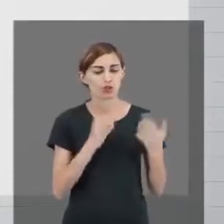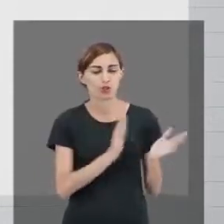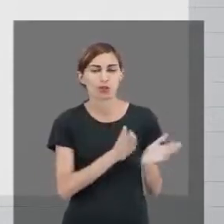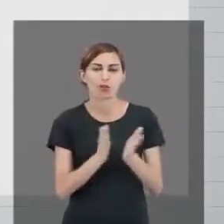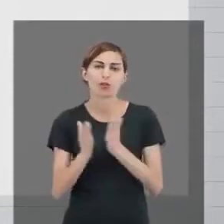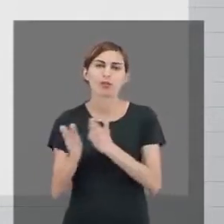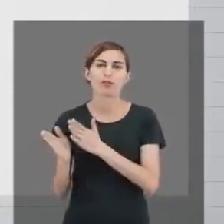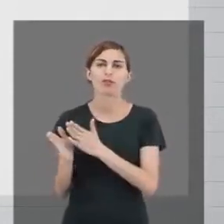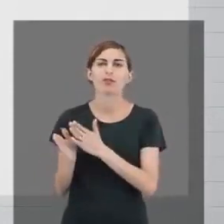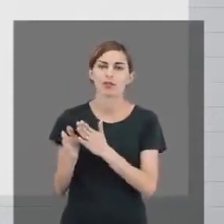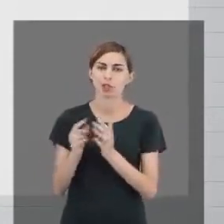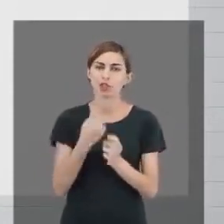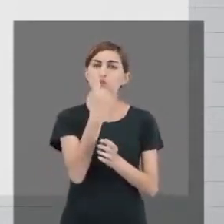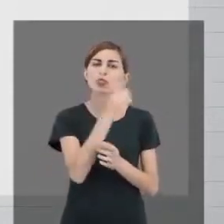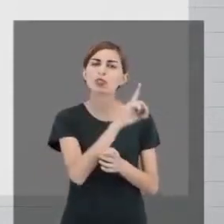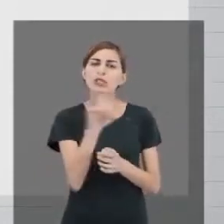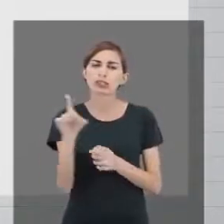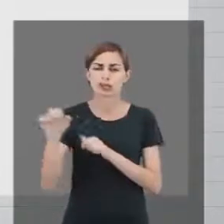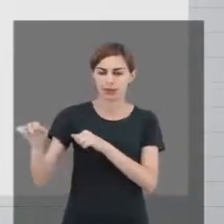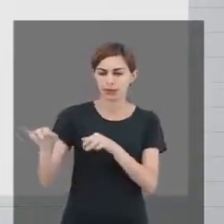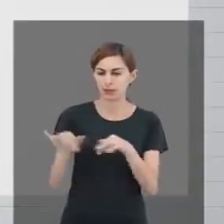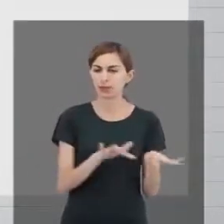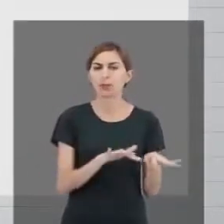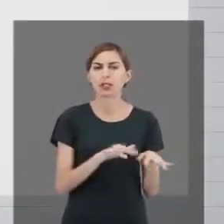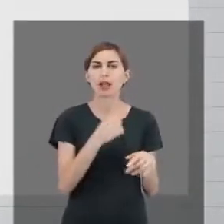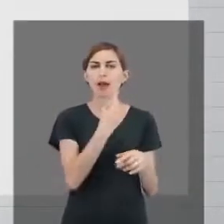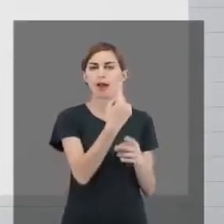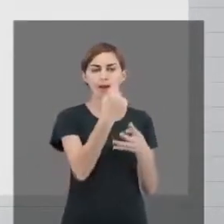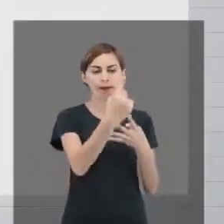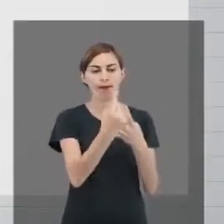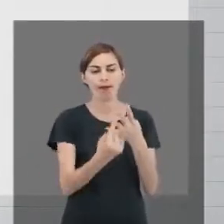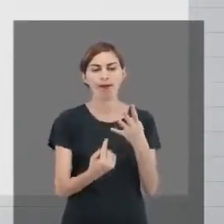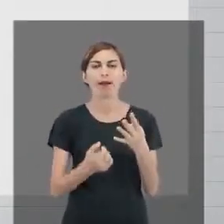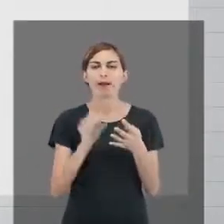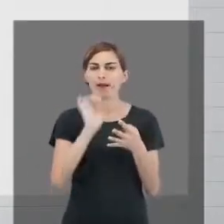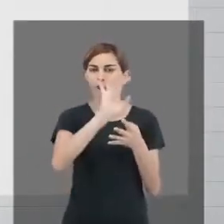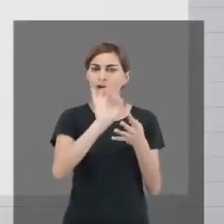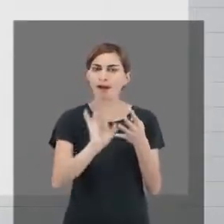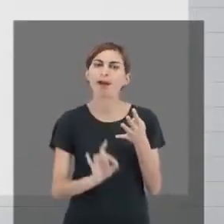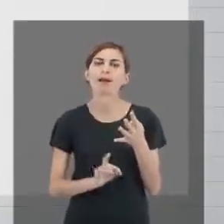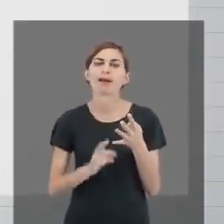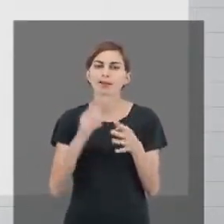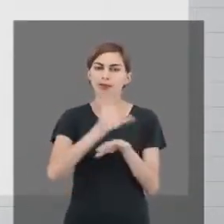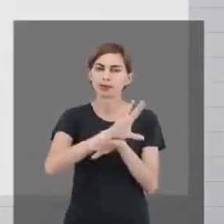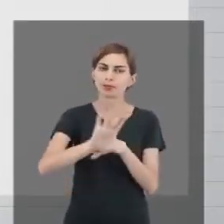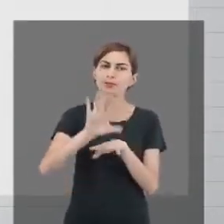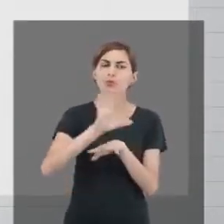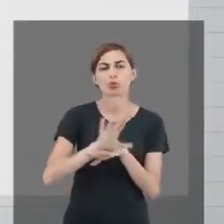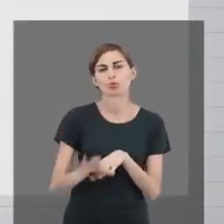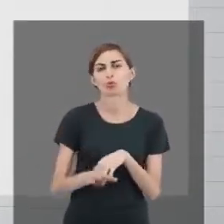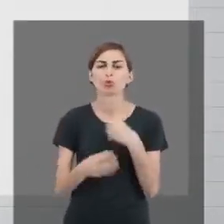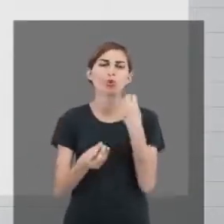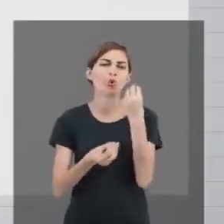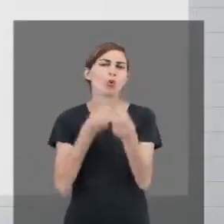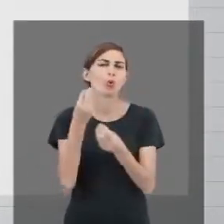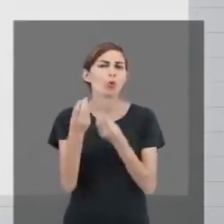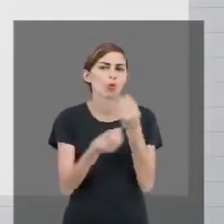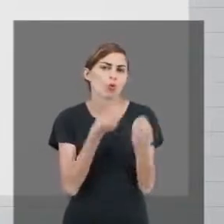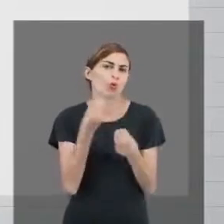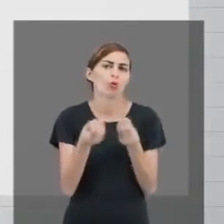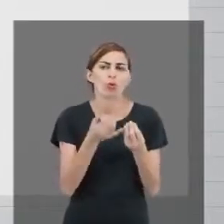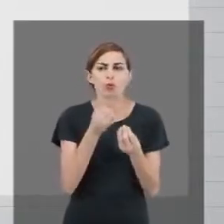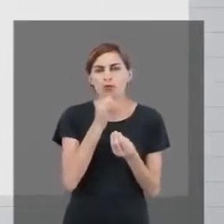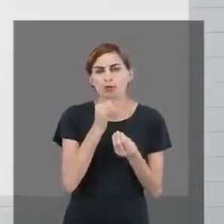um dia da semana para cada curso ou um grupo de cursos. Então, como é que funciona?